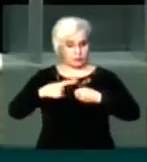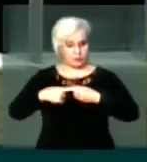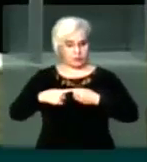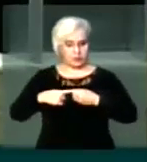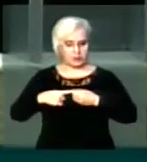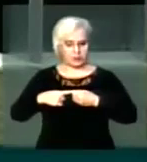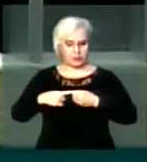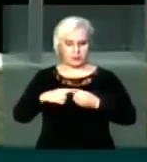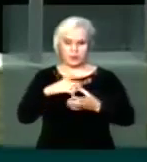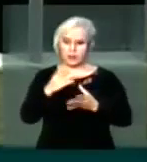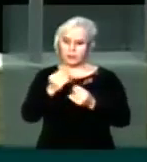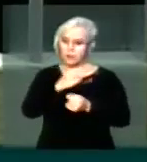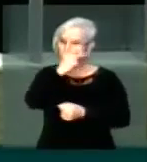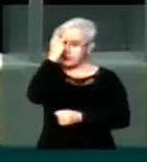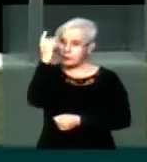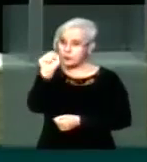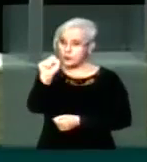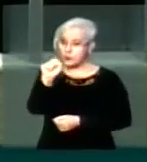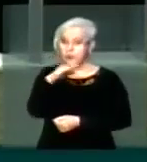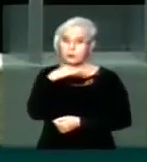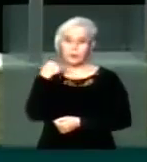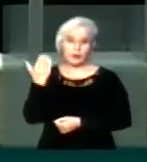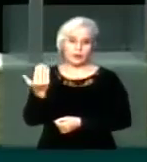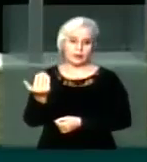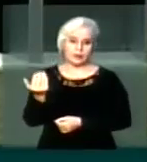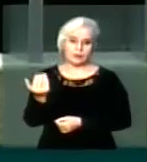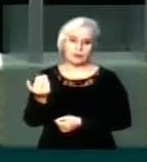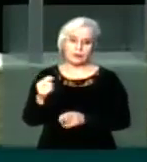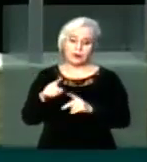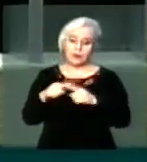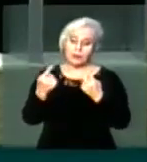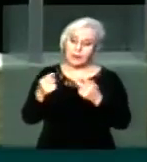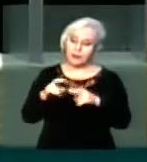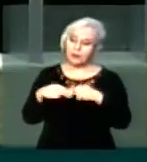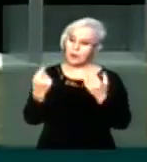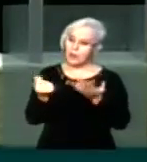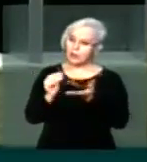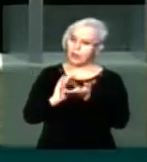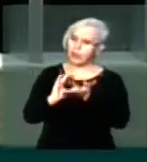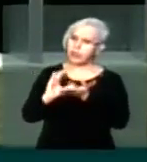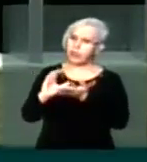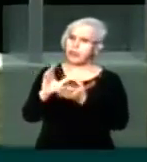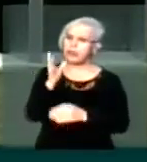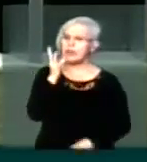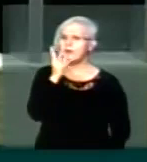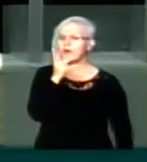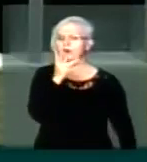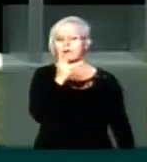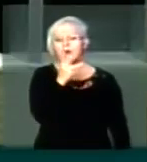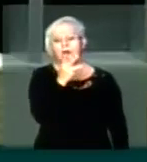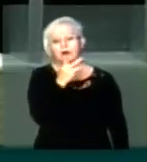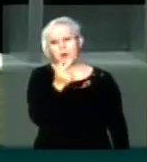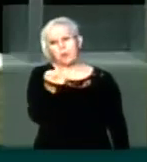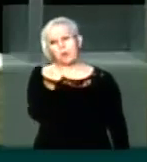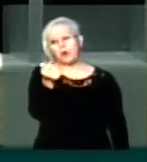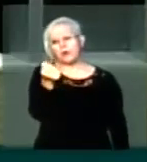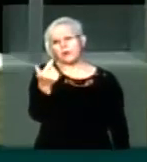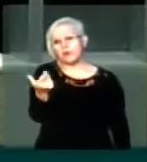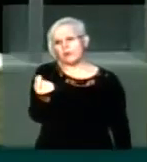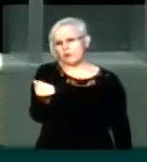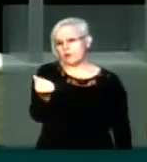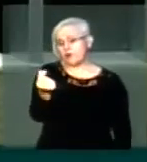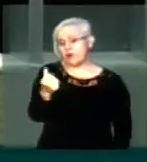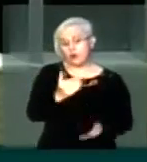perderam a vida a oito pessoas. E em função da demora do recurso, primeiro que o recurso foi pouco, a nossa previsão